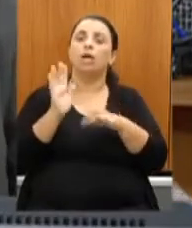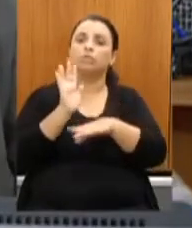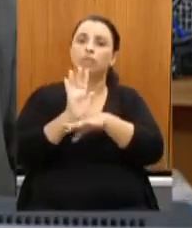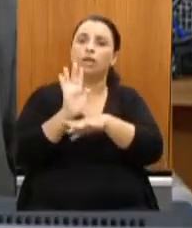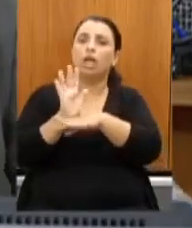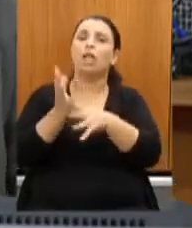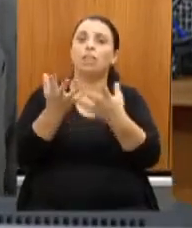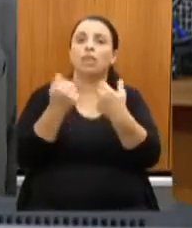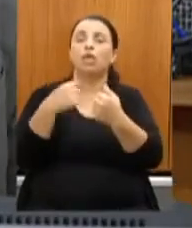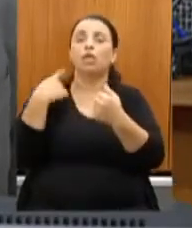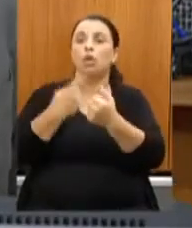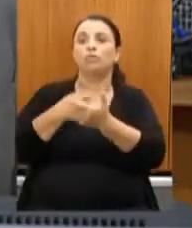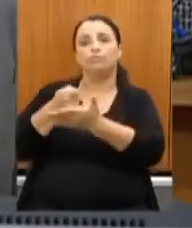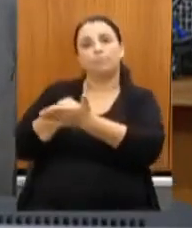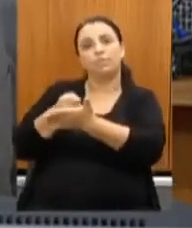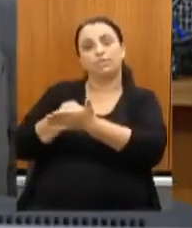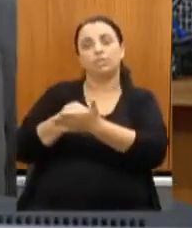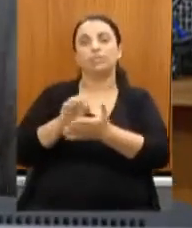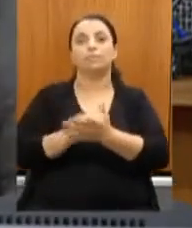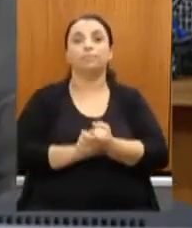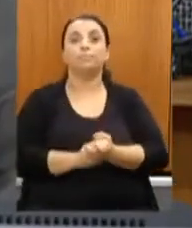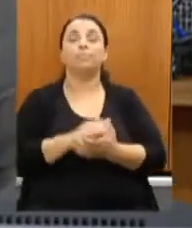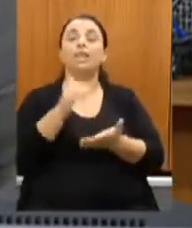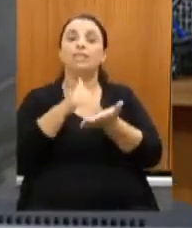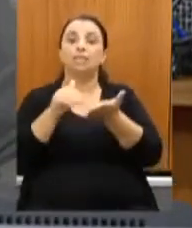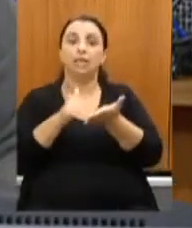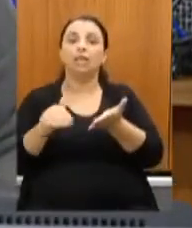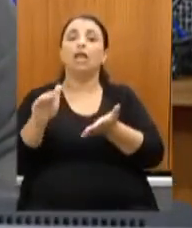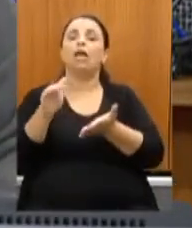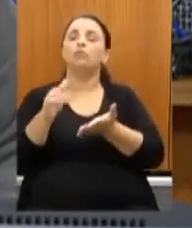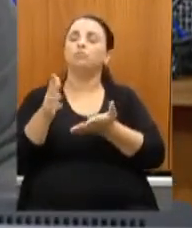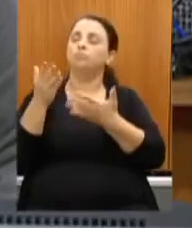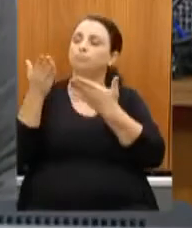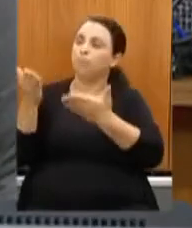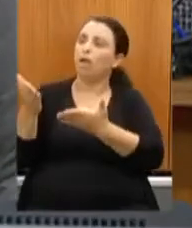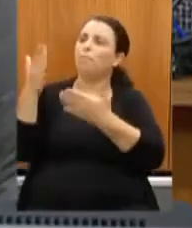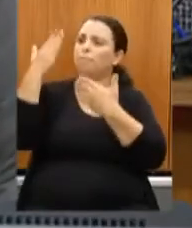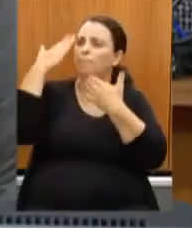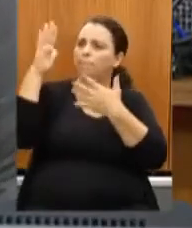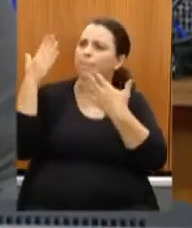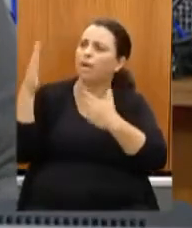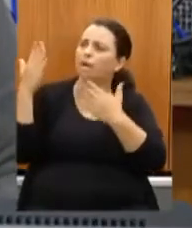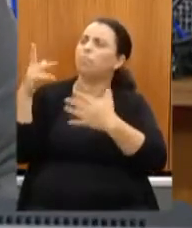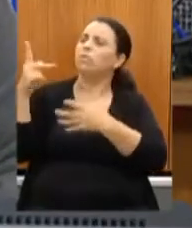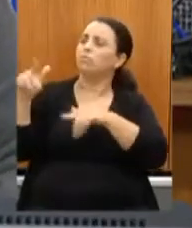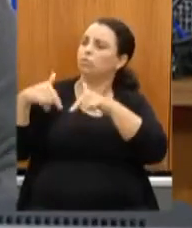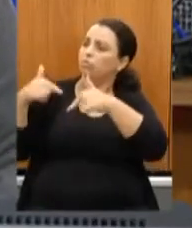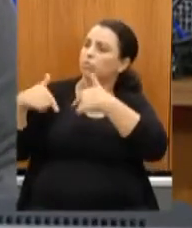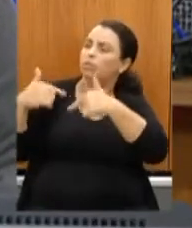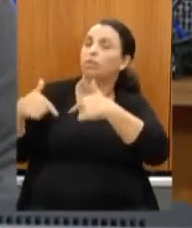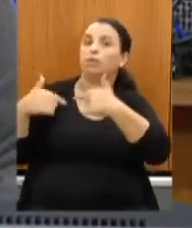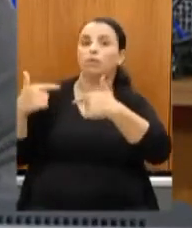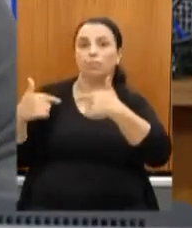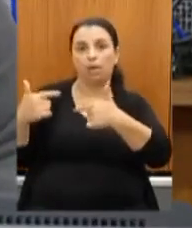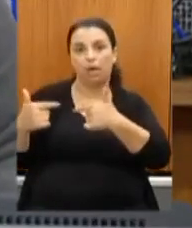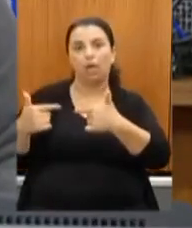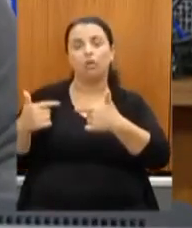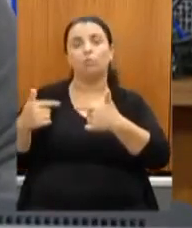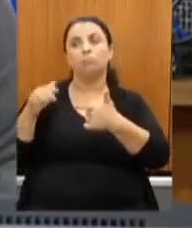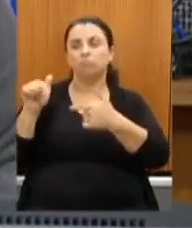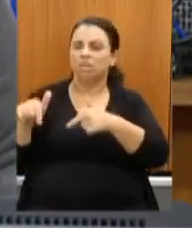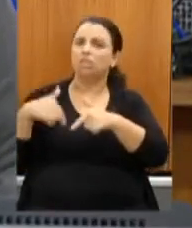Bom, secretário, primeiramente, parabéns pelo trabalho que o senhor vem desenvolvendo, desempenhando, trabalho